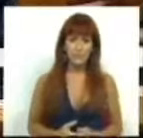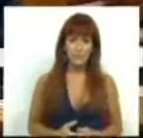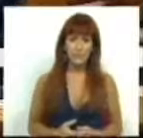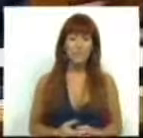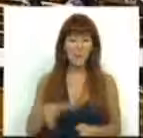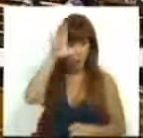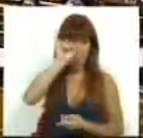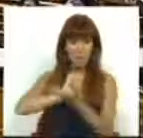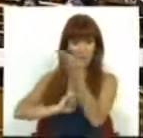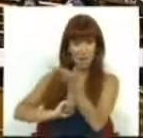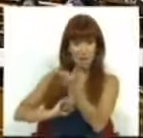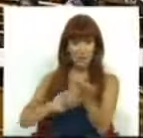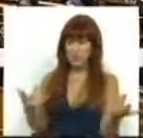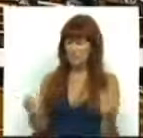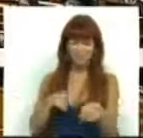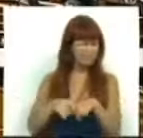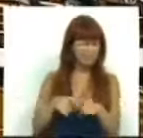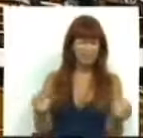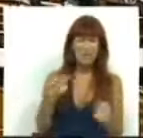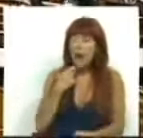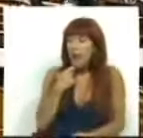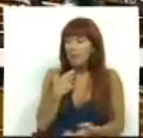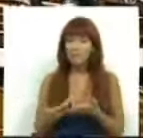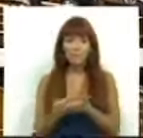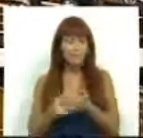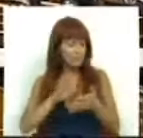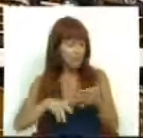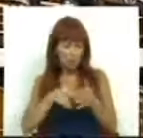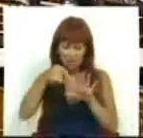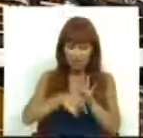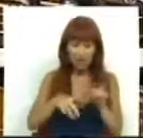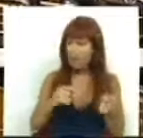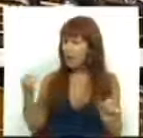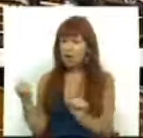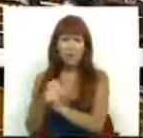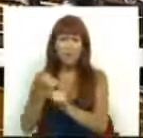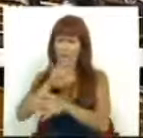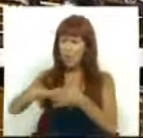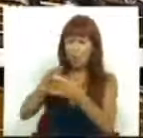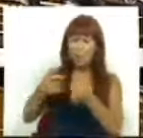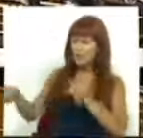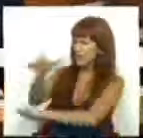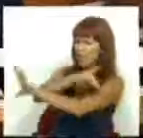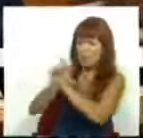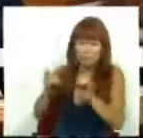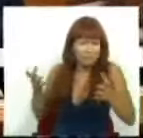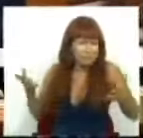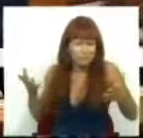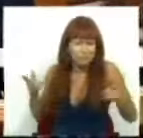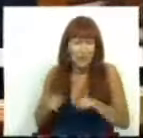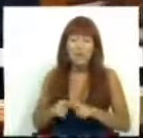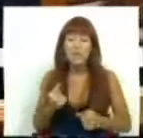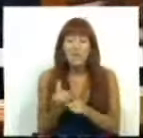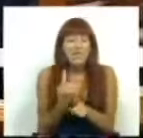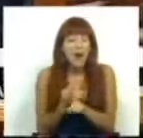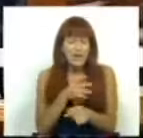Deste Governo, nem política microeconómica no plano interno, nem ação no plano europeu. Em